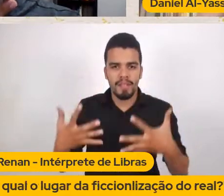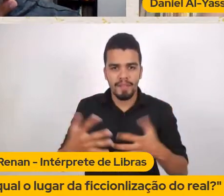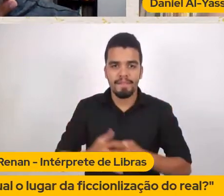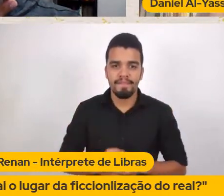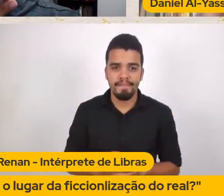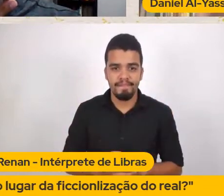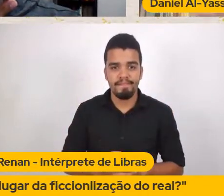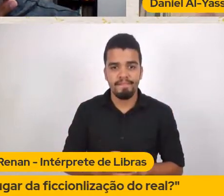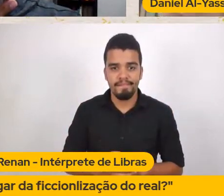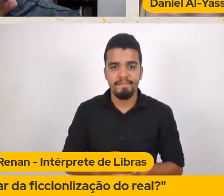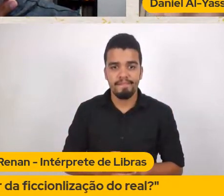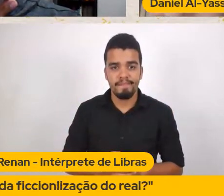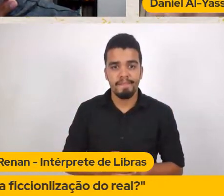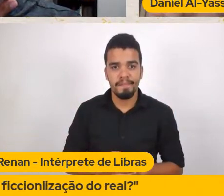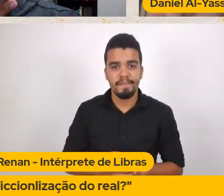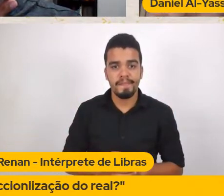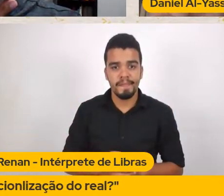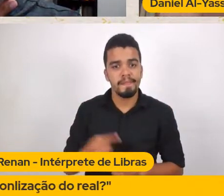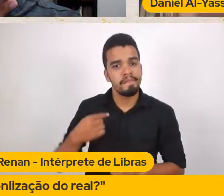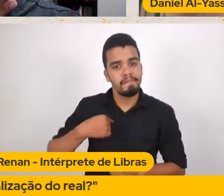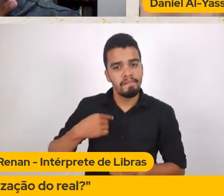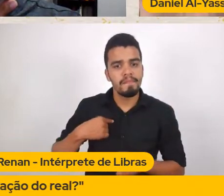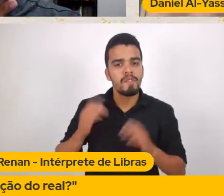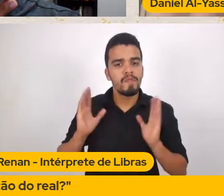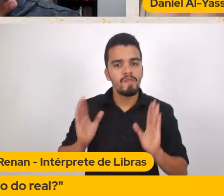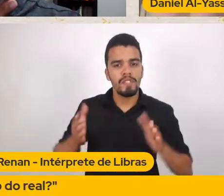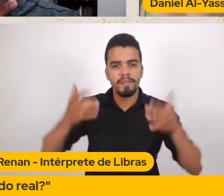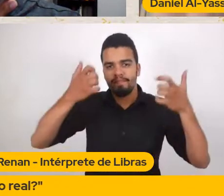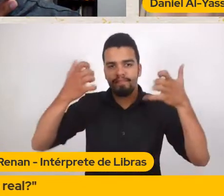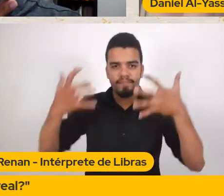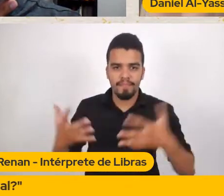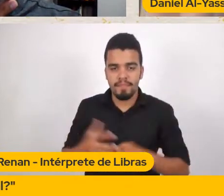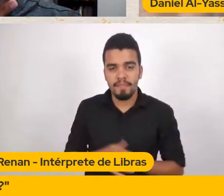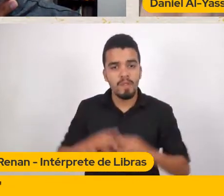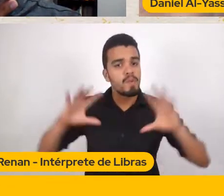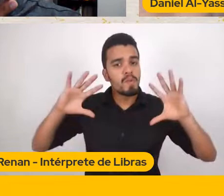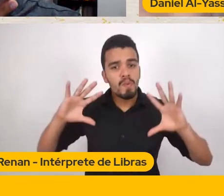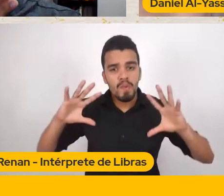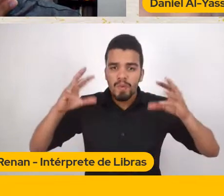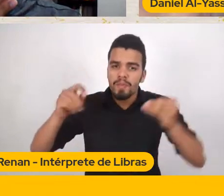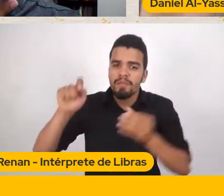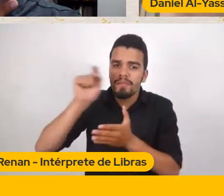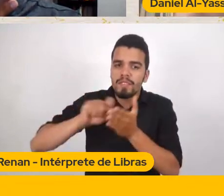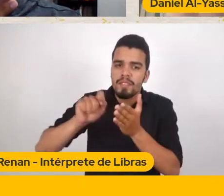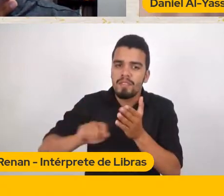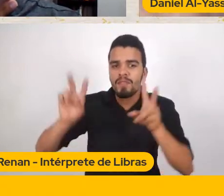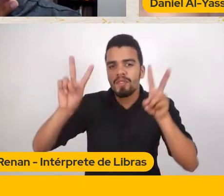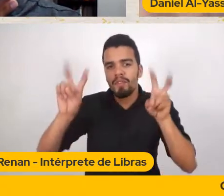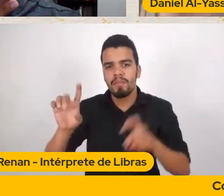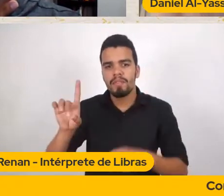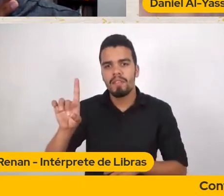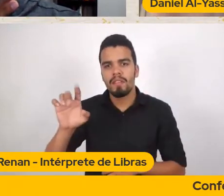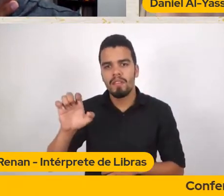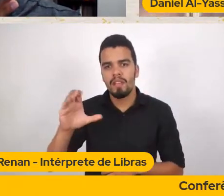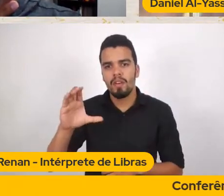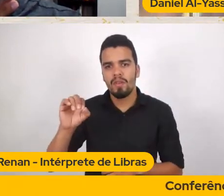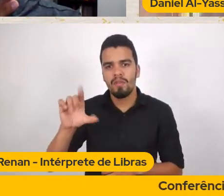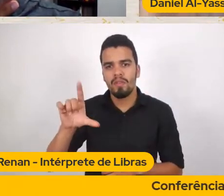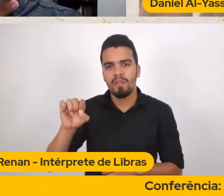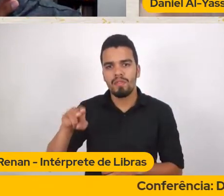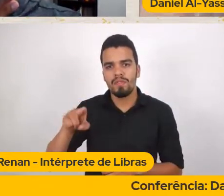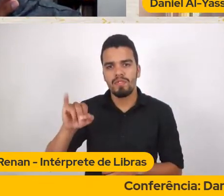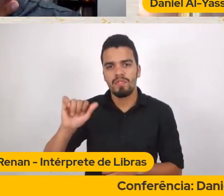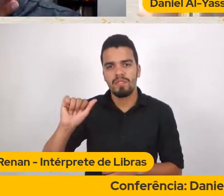Ampassan No começo Todo mundo escreve Sobre decolonial Hoje tu vai ver Tem palestra Decolonialidade Na plantação de